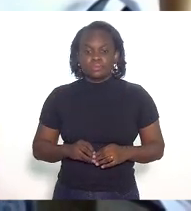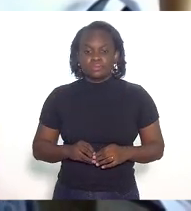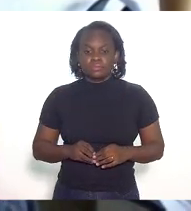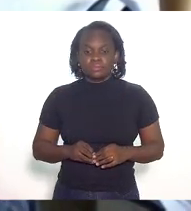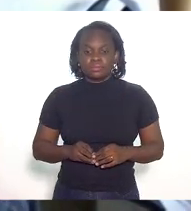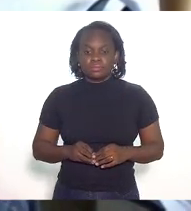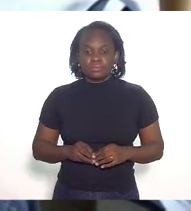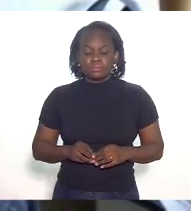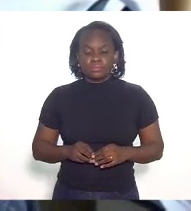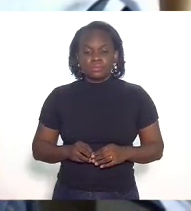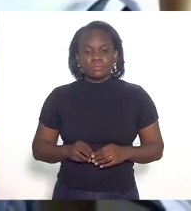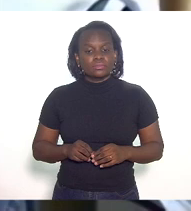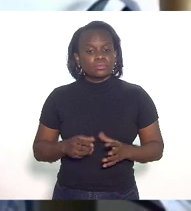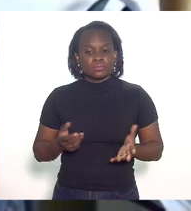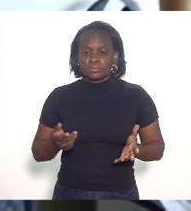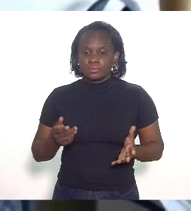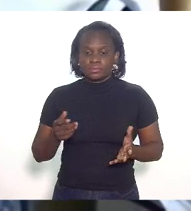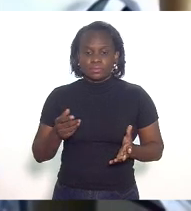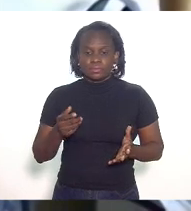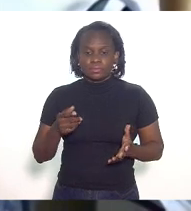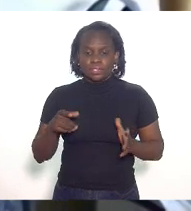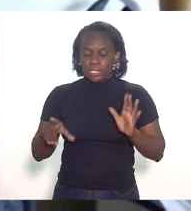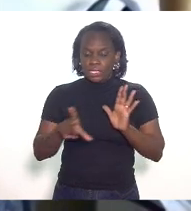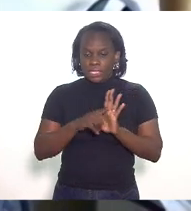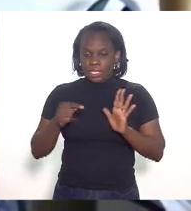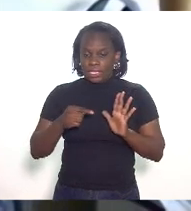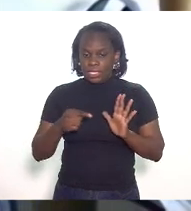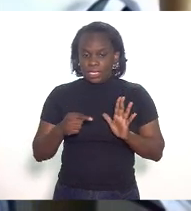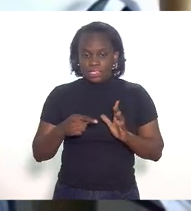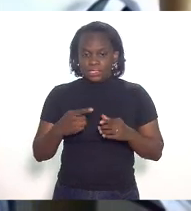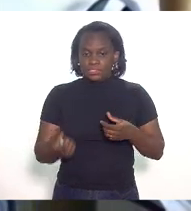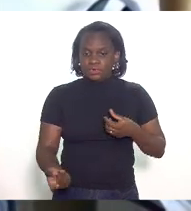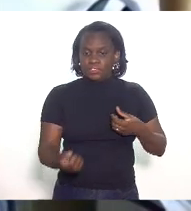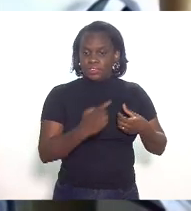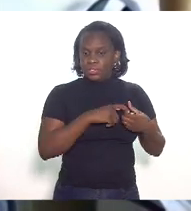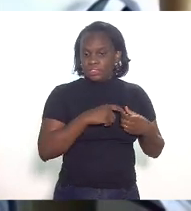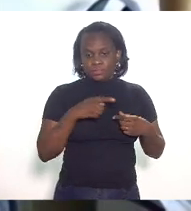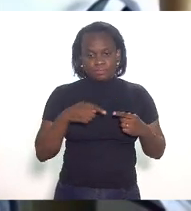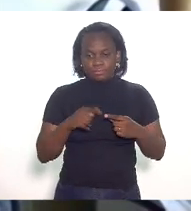que não valeria um retrofit